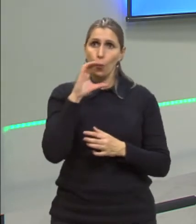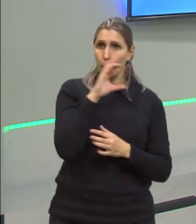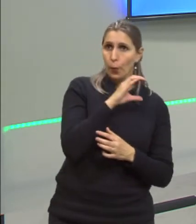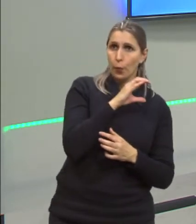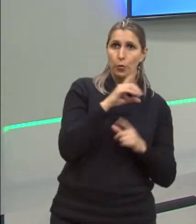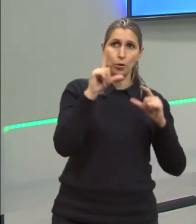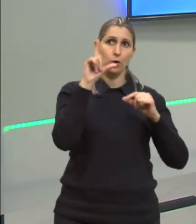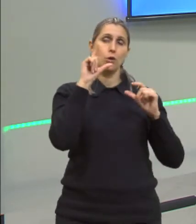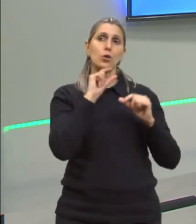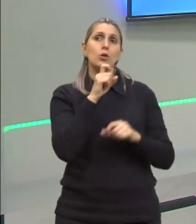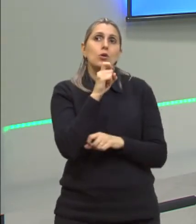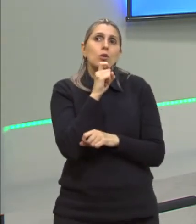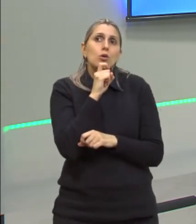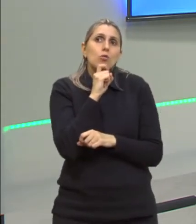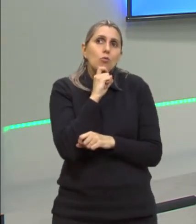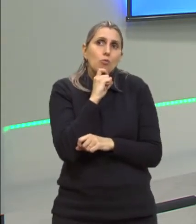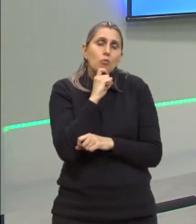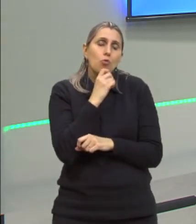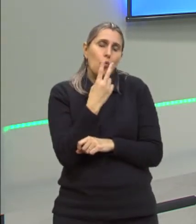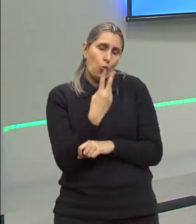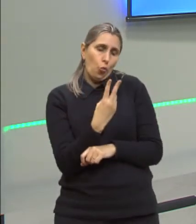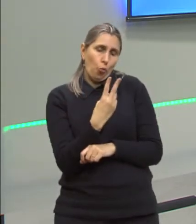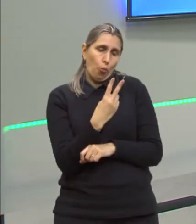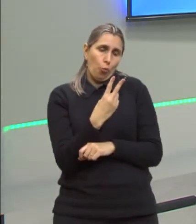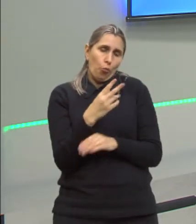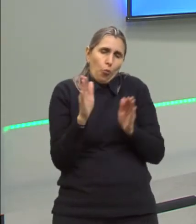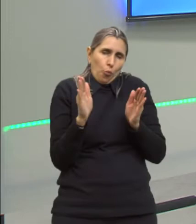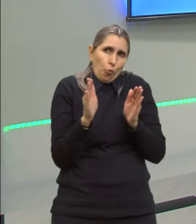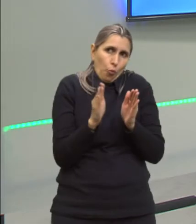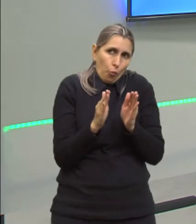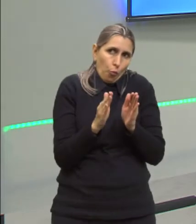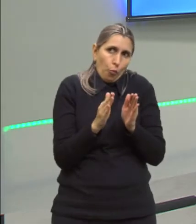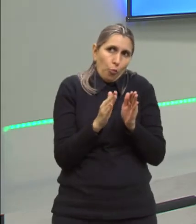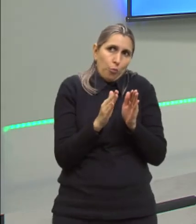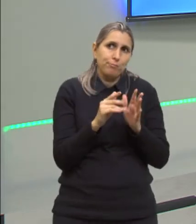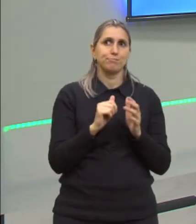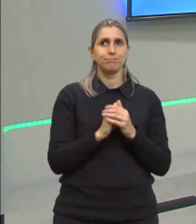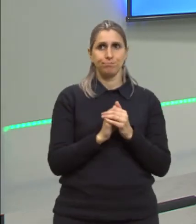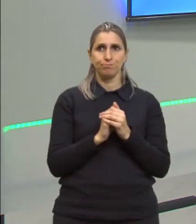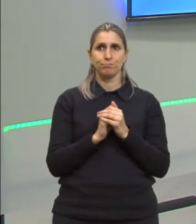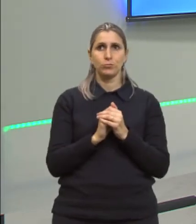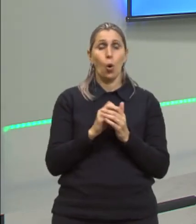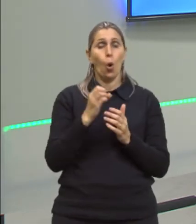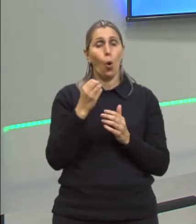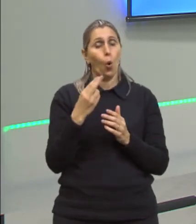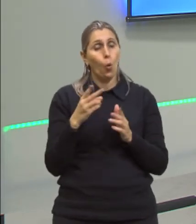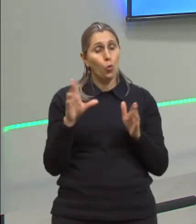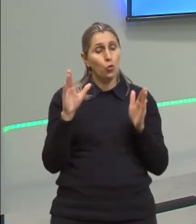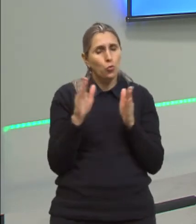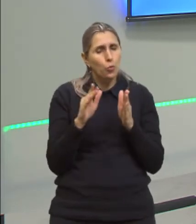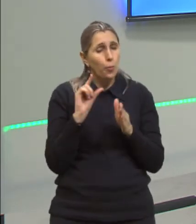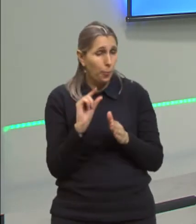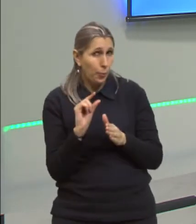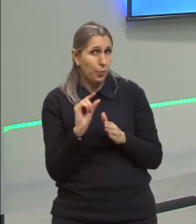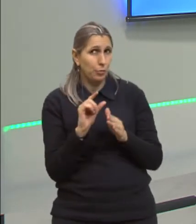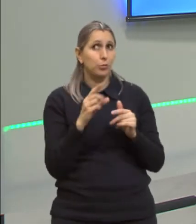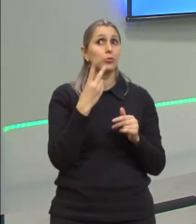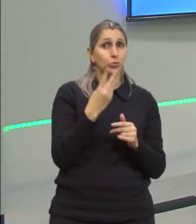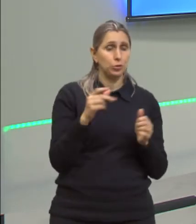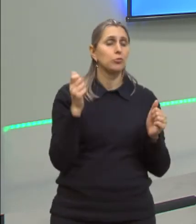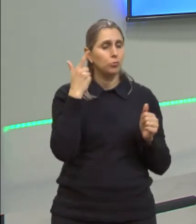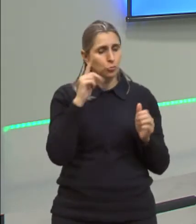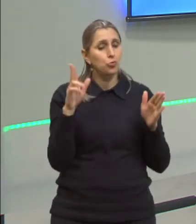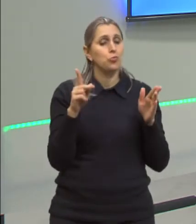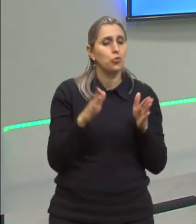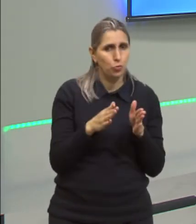resfriados, os dois diminuiriam mais ou diminuiriam menos, mas diminuiriam os dois também. Pode